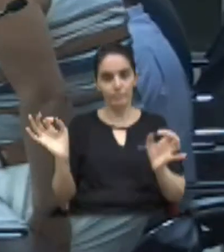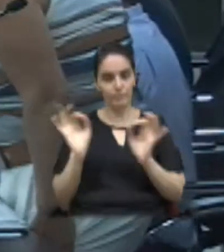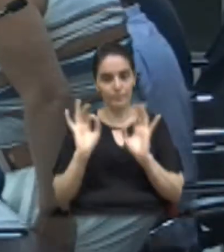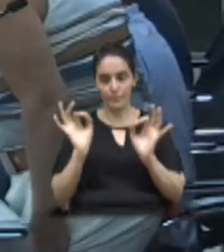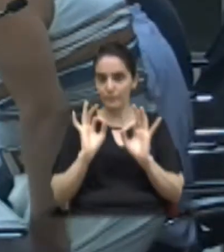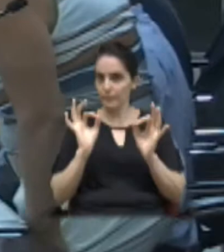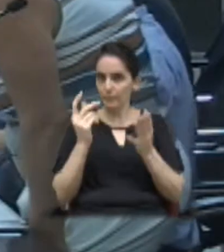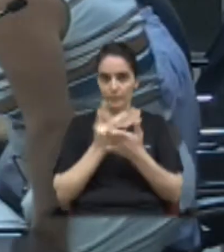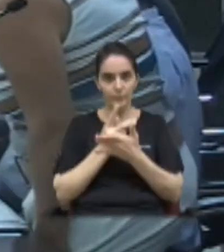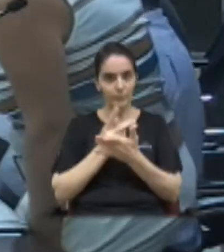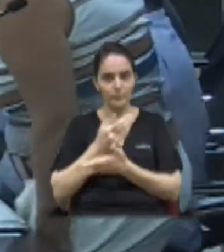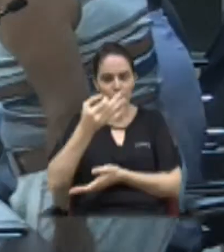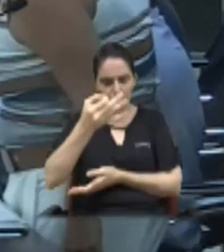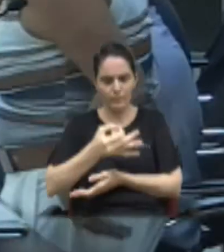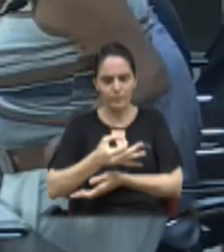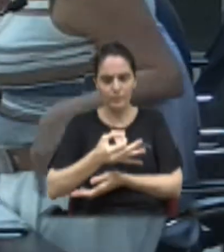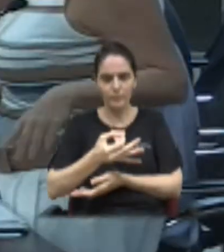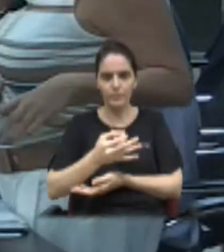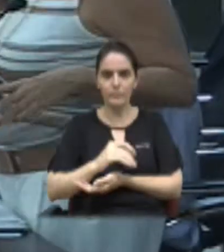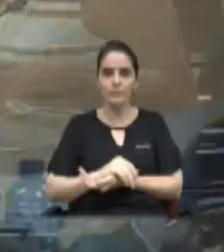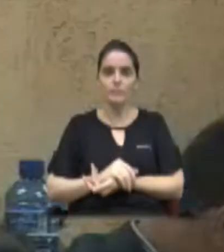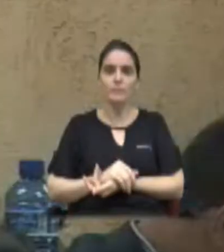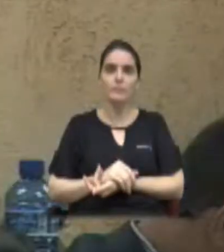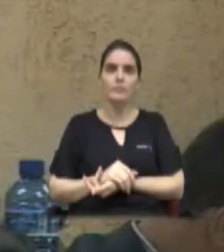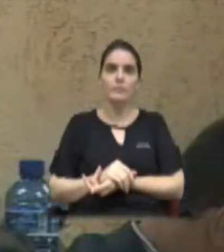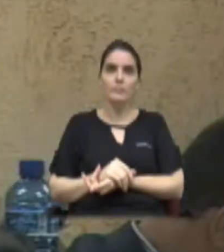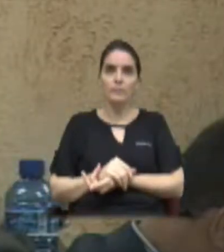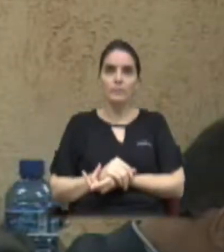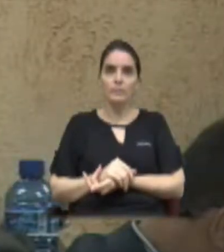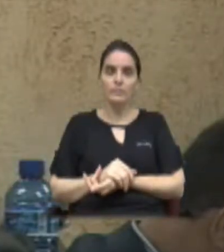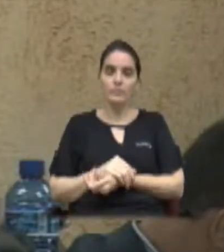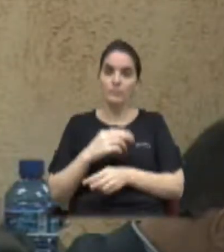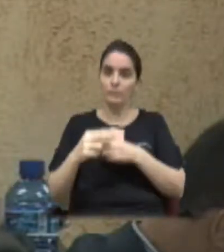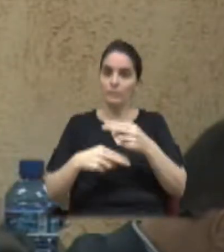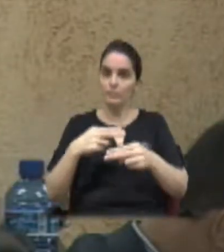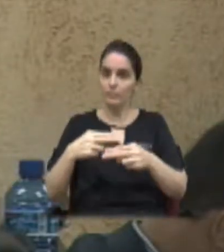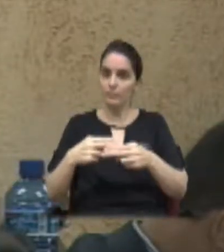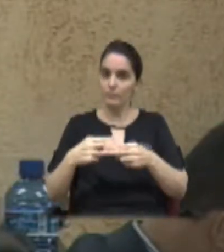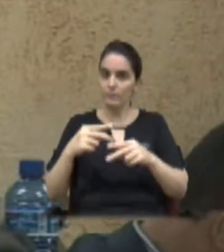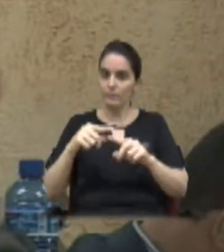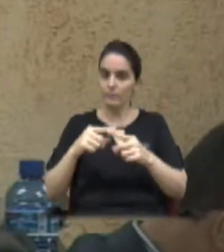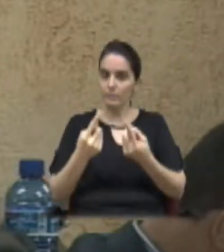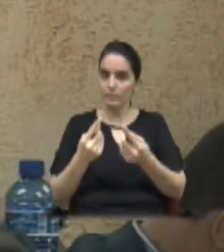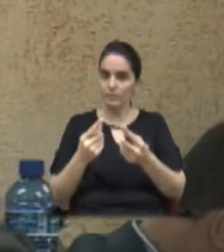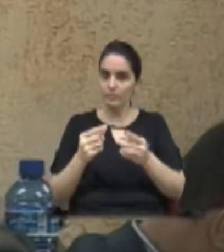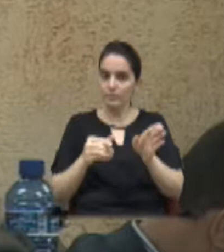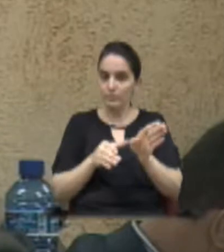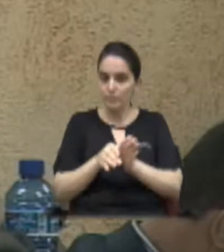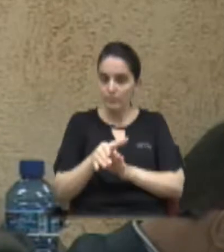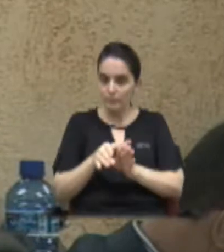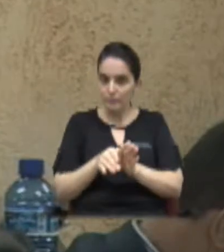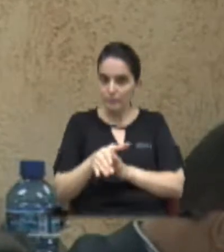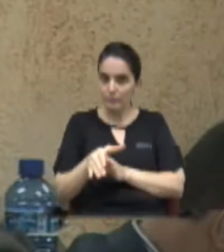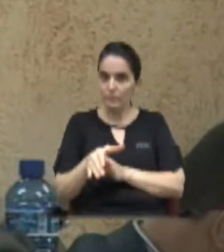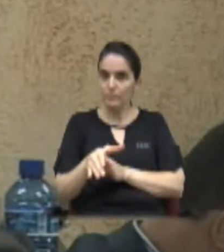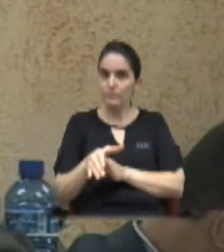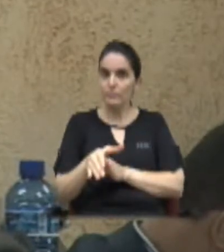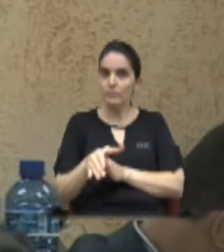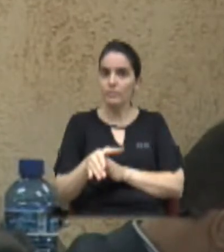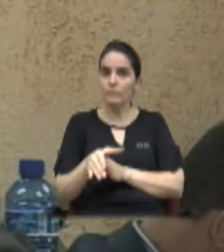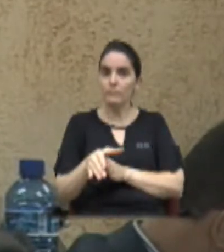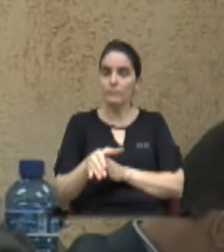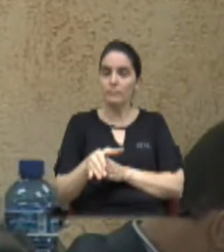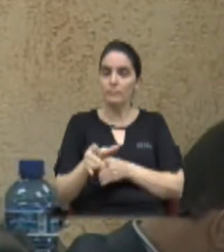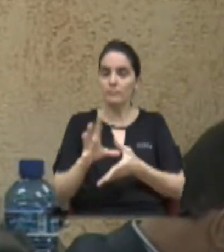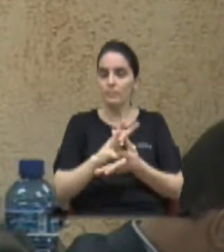estava tudo dentro do padrão, do Emetro. Então, mas ele aconselhou a olhar aquelas impressões que